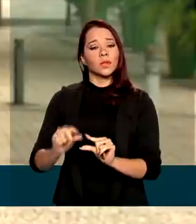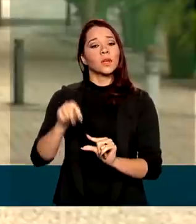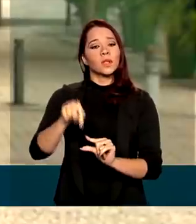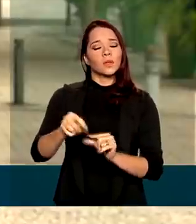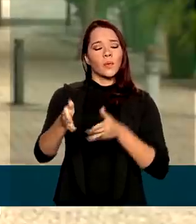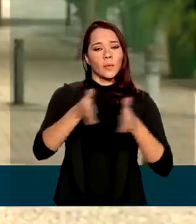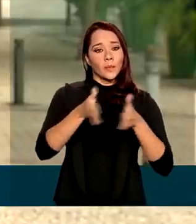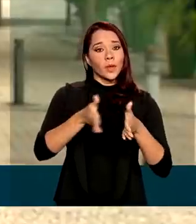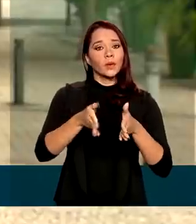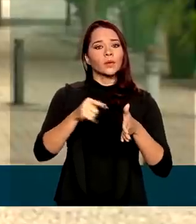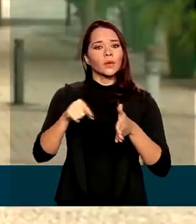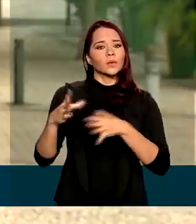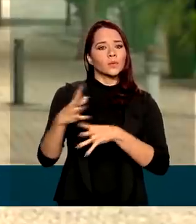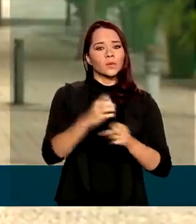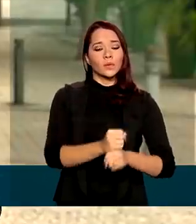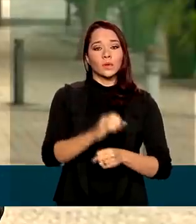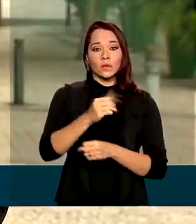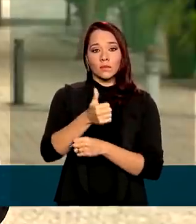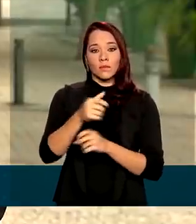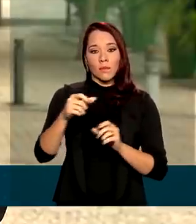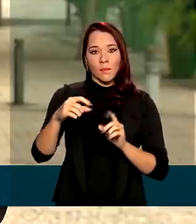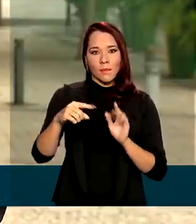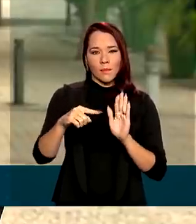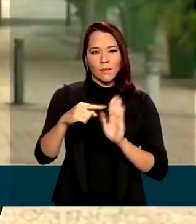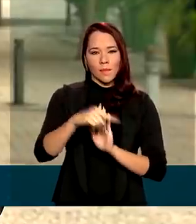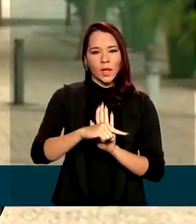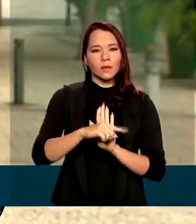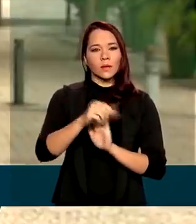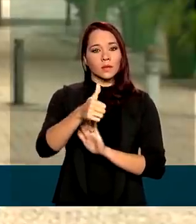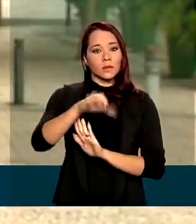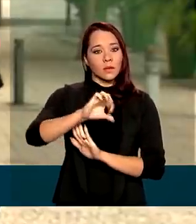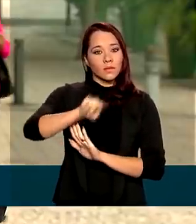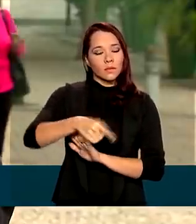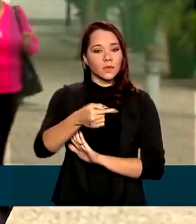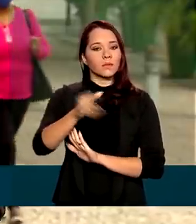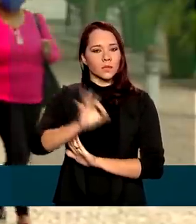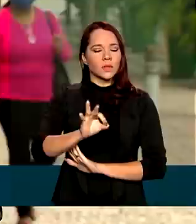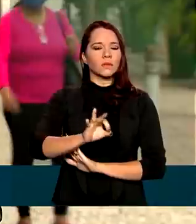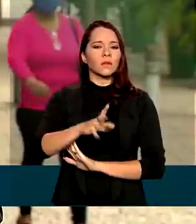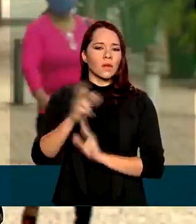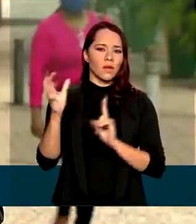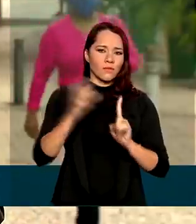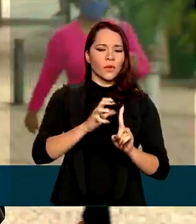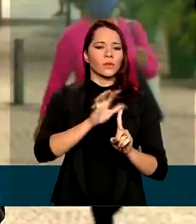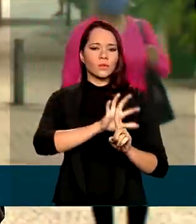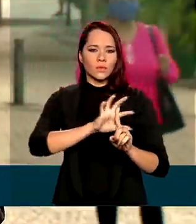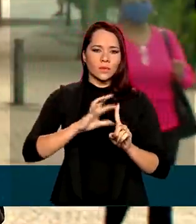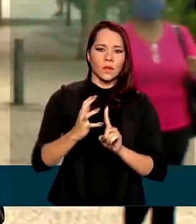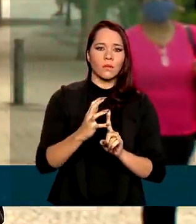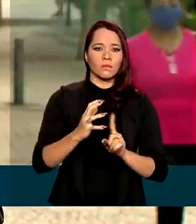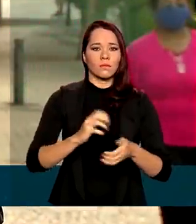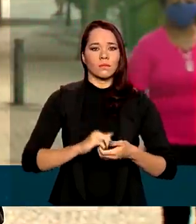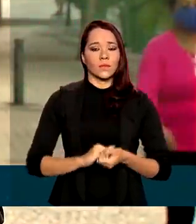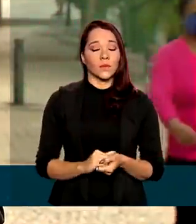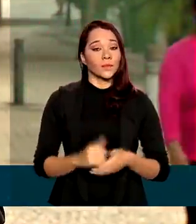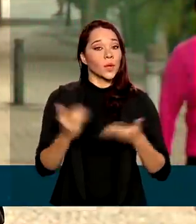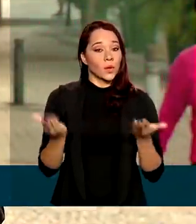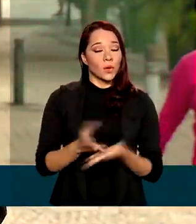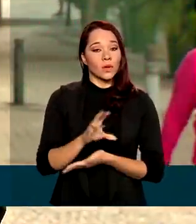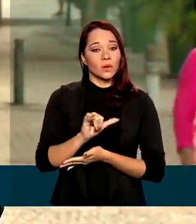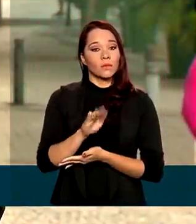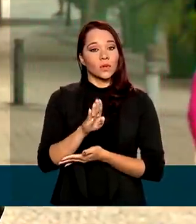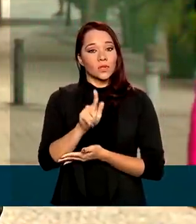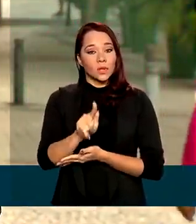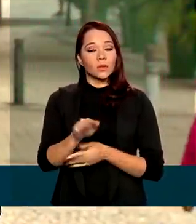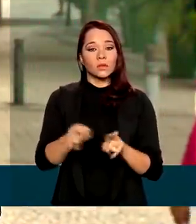No período, setor acumula menos 19,7%, um efeito direto do isolamento social. E hoje o IBGE